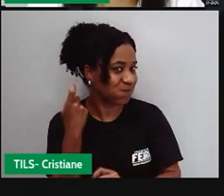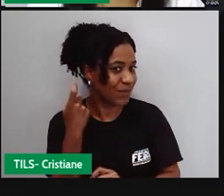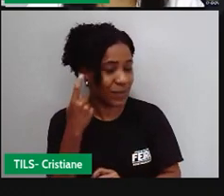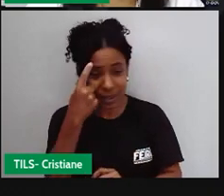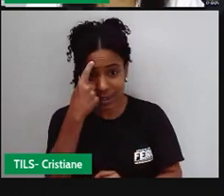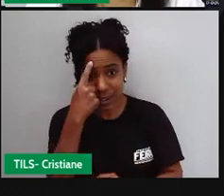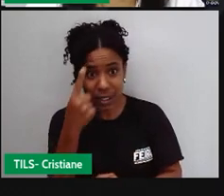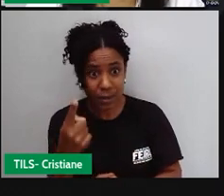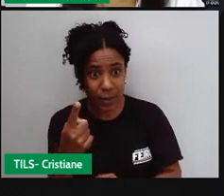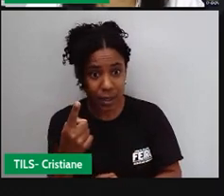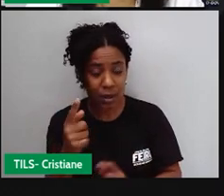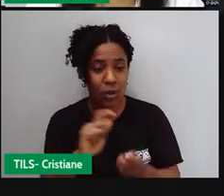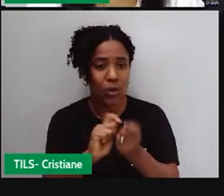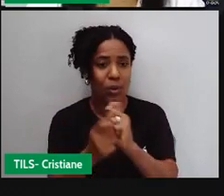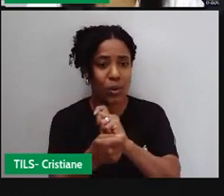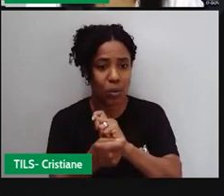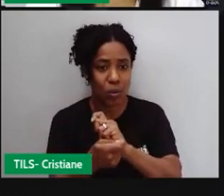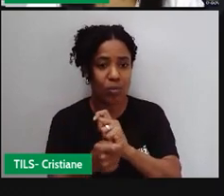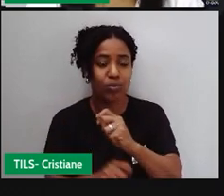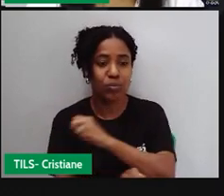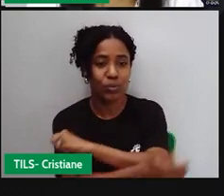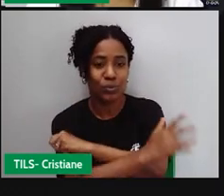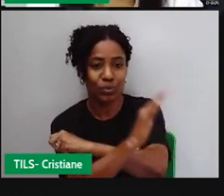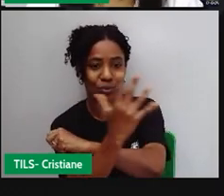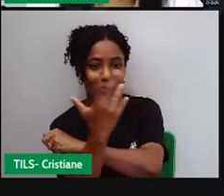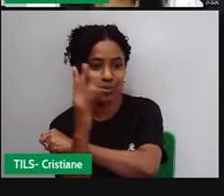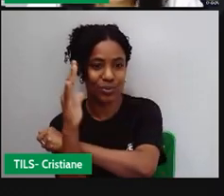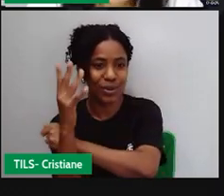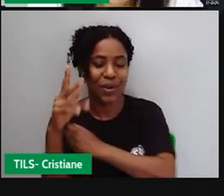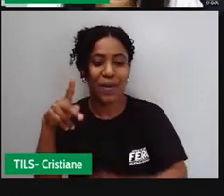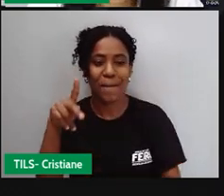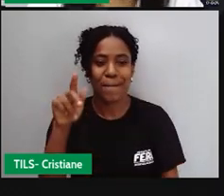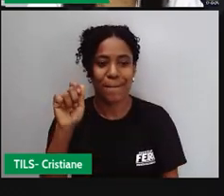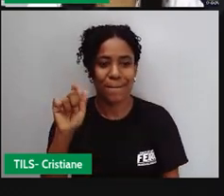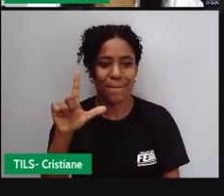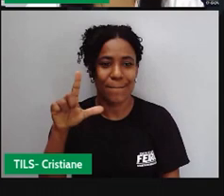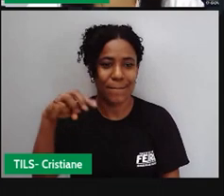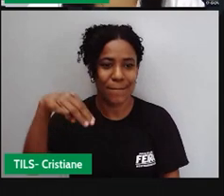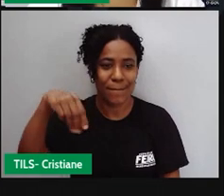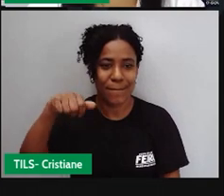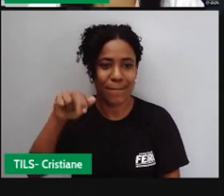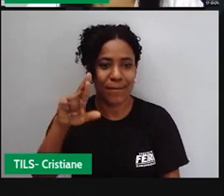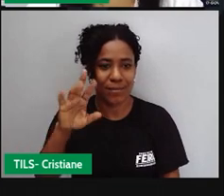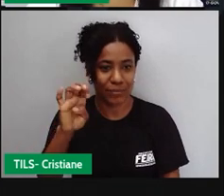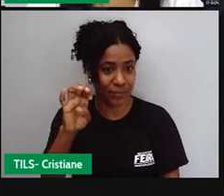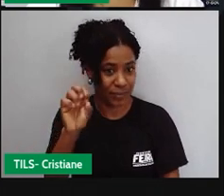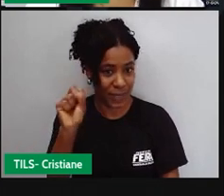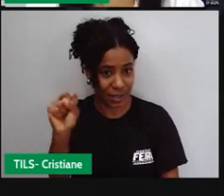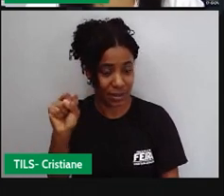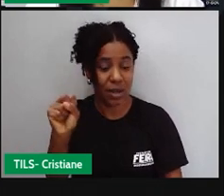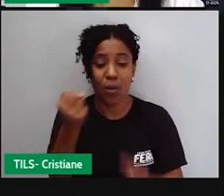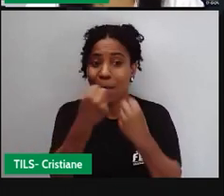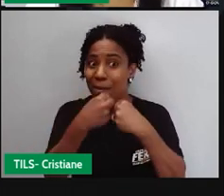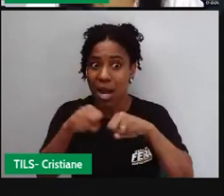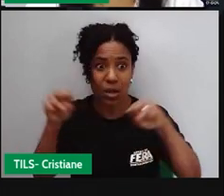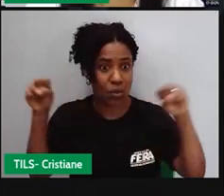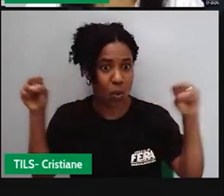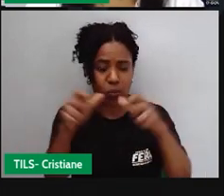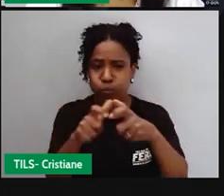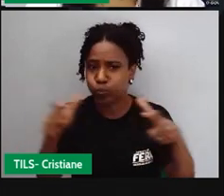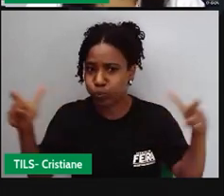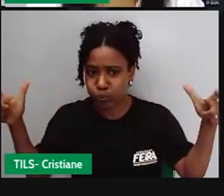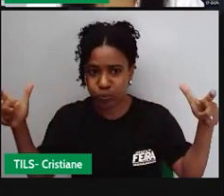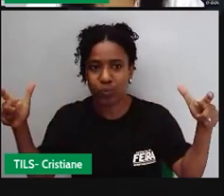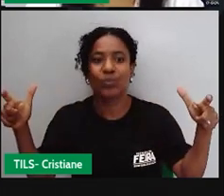palmares, ele é caracterizado como o maior quilombo que existe no Brasil. E aí, além